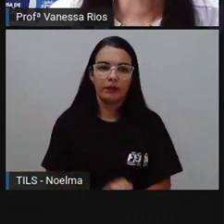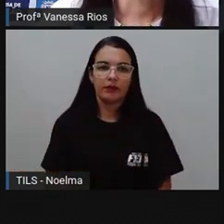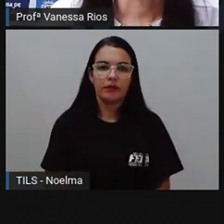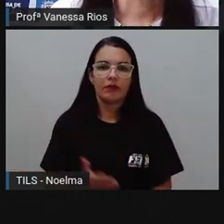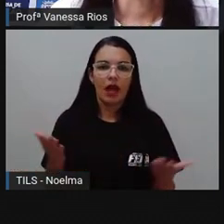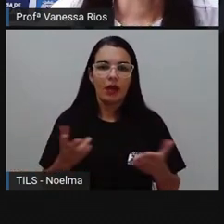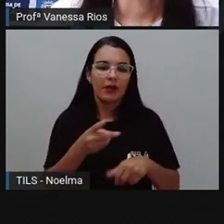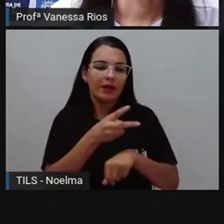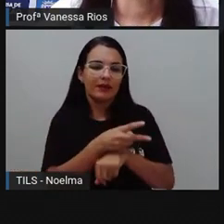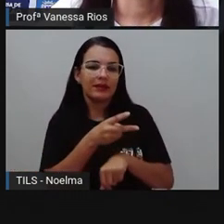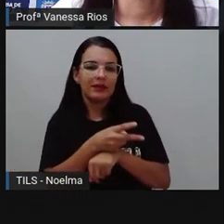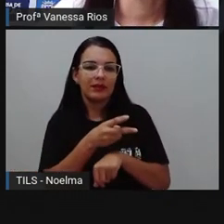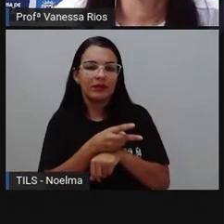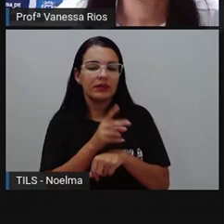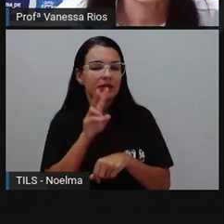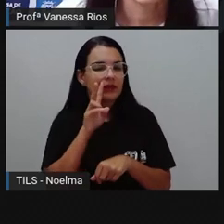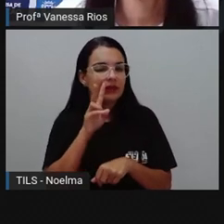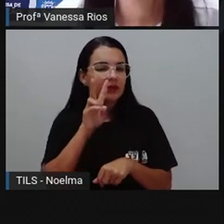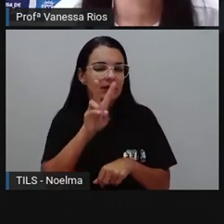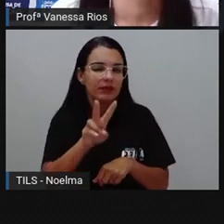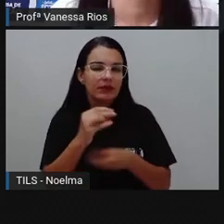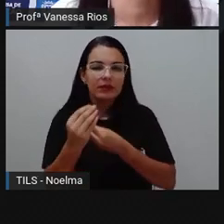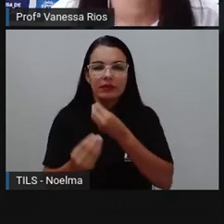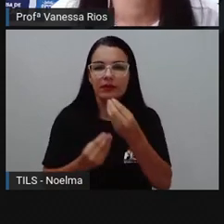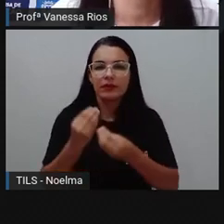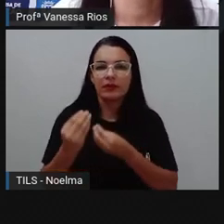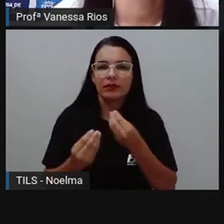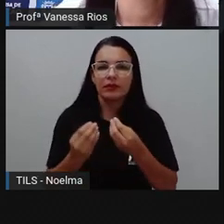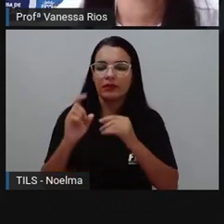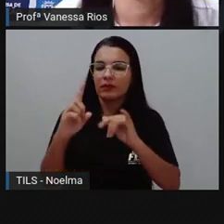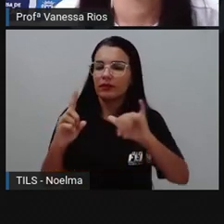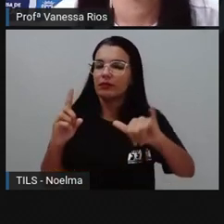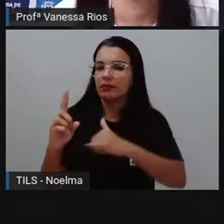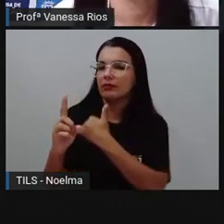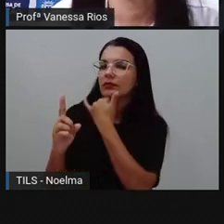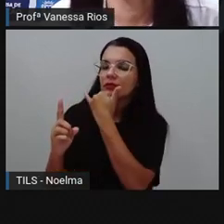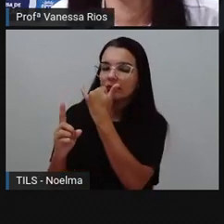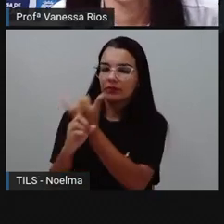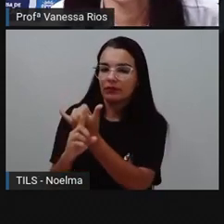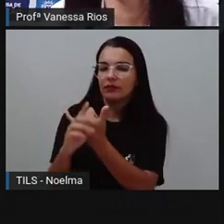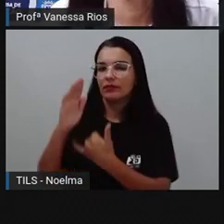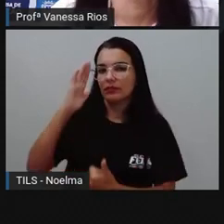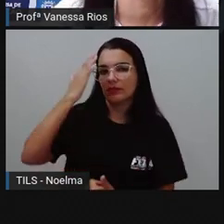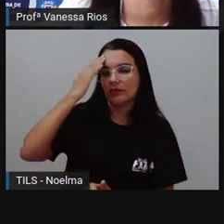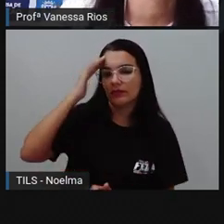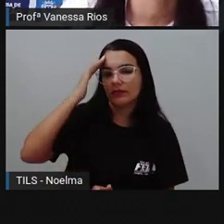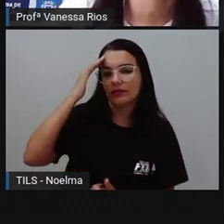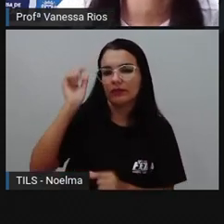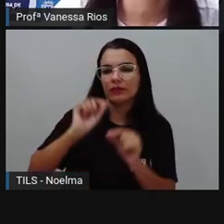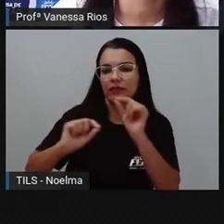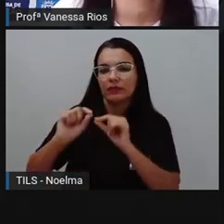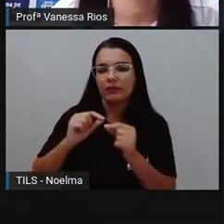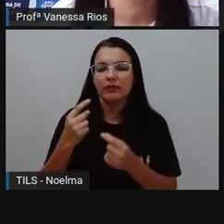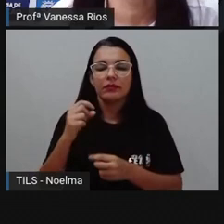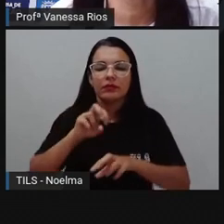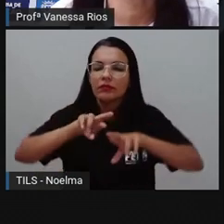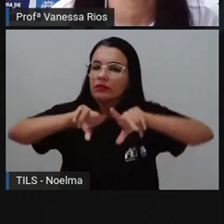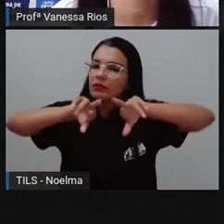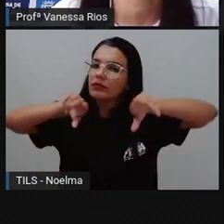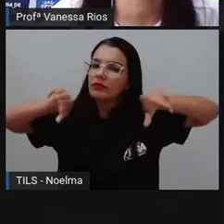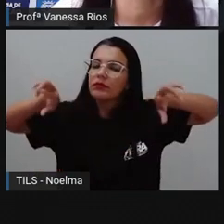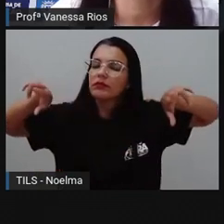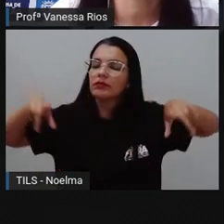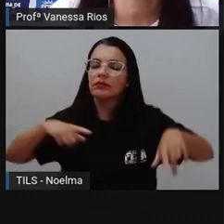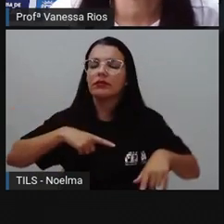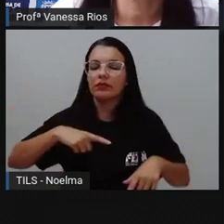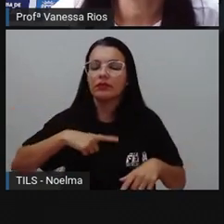trouxe um vídeo agora que complementa o conceito de bullying e nos faz entender sobre os diversos tipos de bullying que